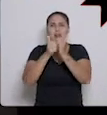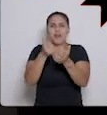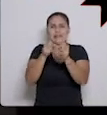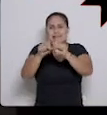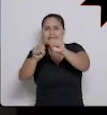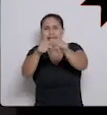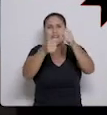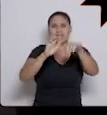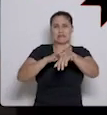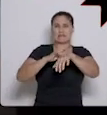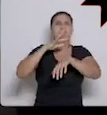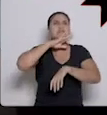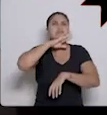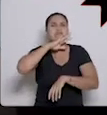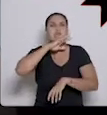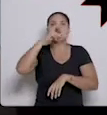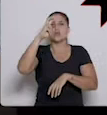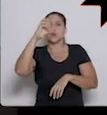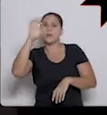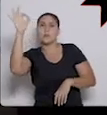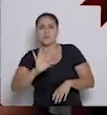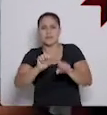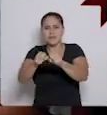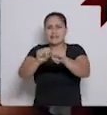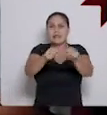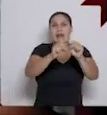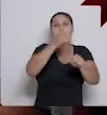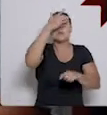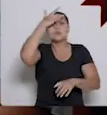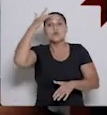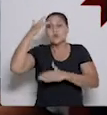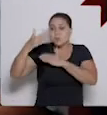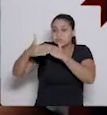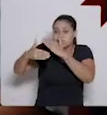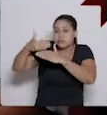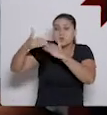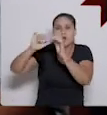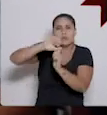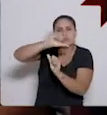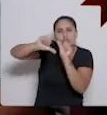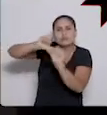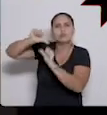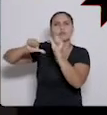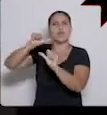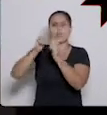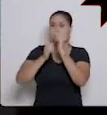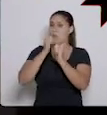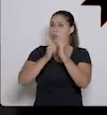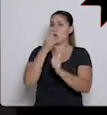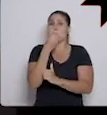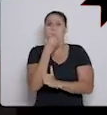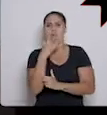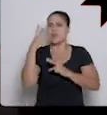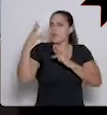baixíssima qualidade, tipo assim, com 50% de quebrado. As pessoas migraram pra comprar um arroz, e o arroz que o